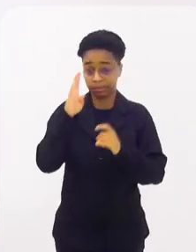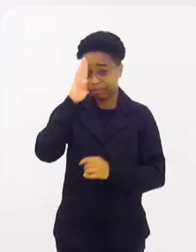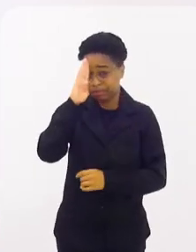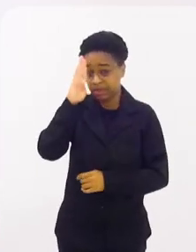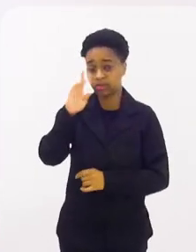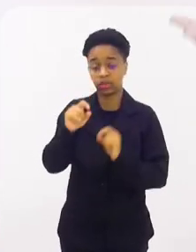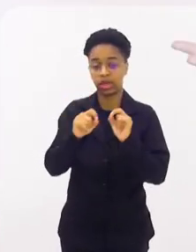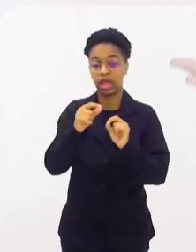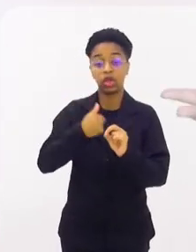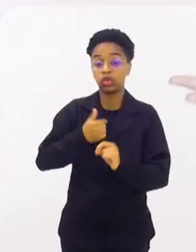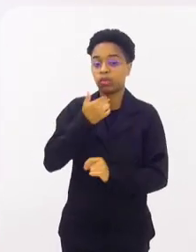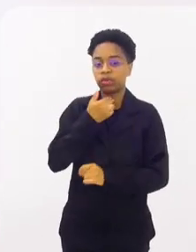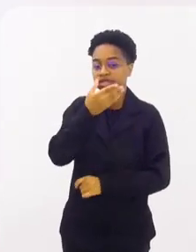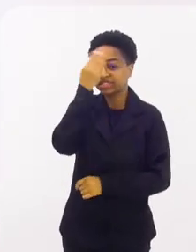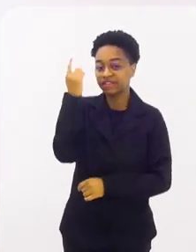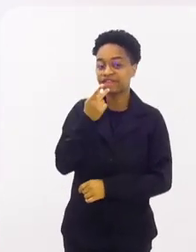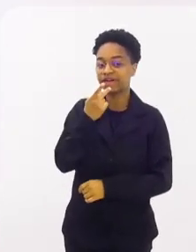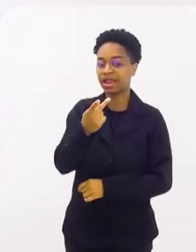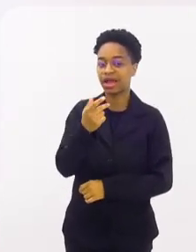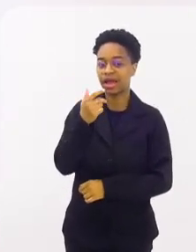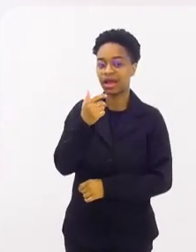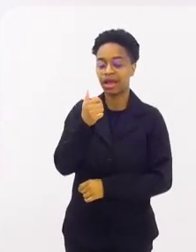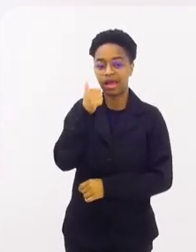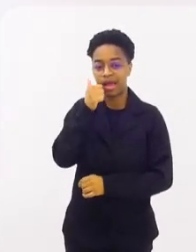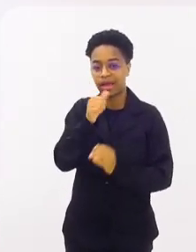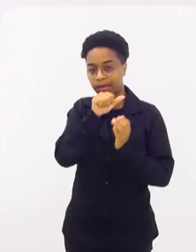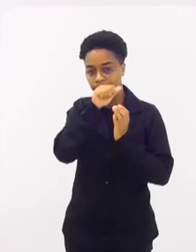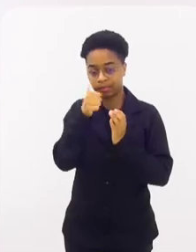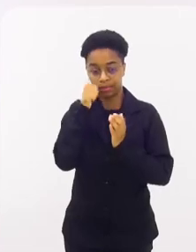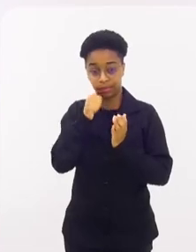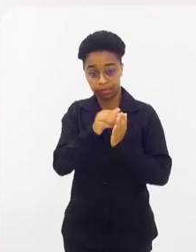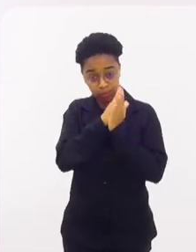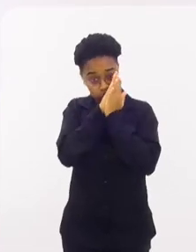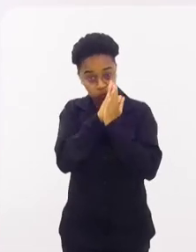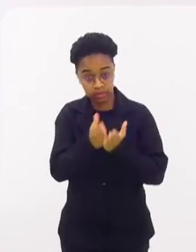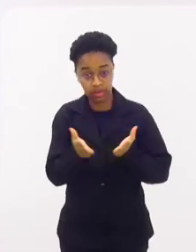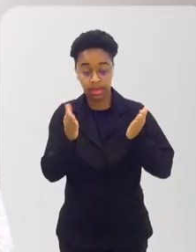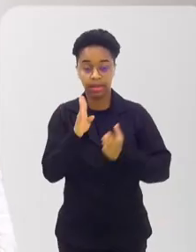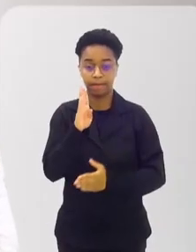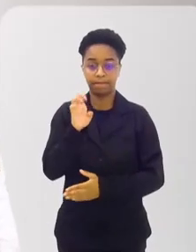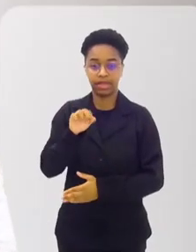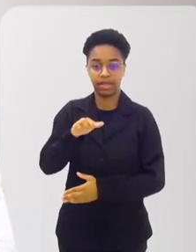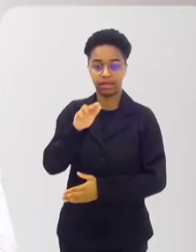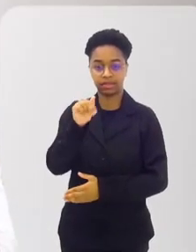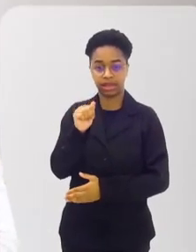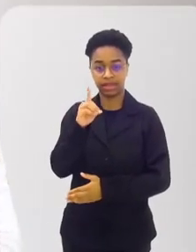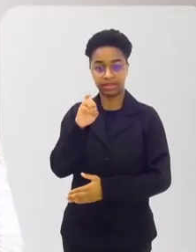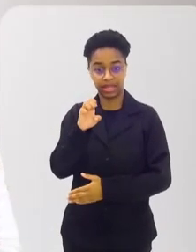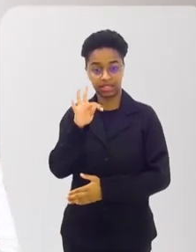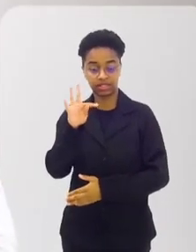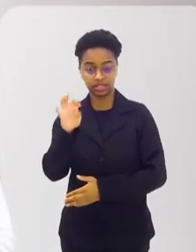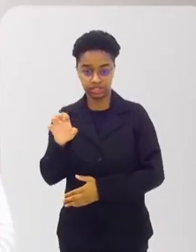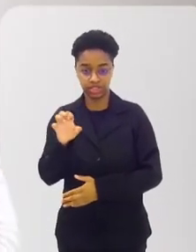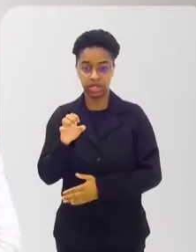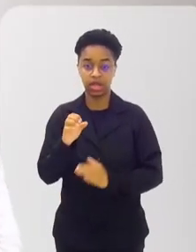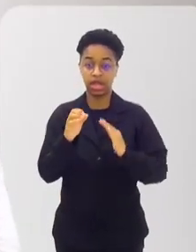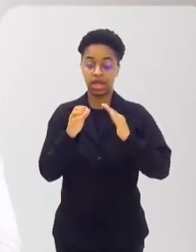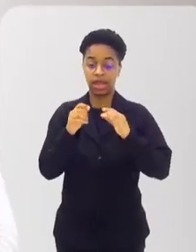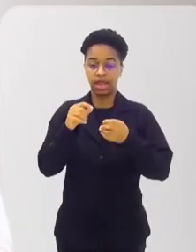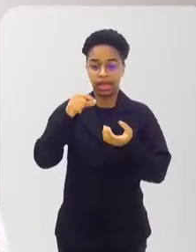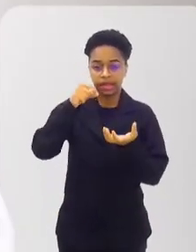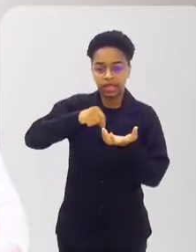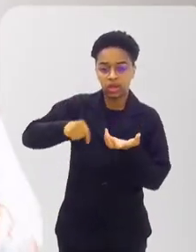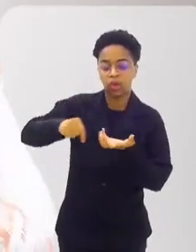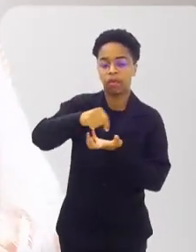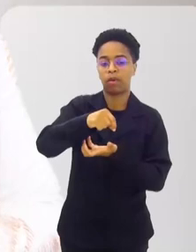especial. E aí eu não poderia deixar de dizer da mãe Bernadette, né? Uma mulher quilombola de axé